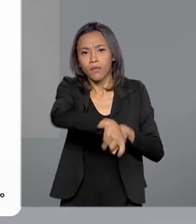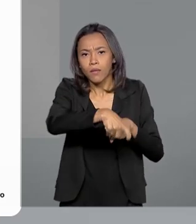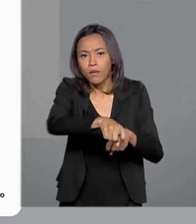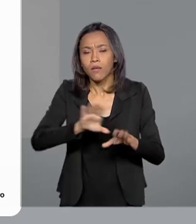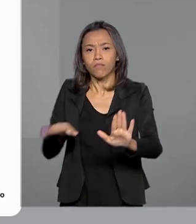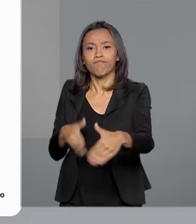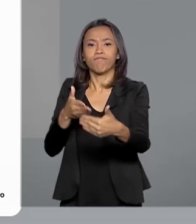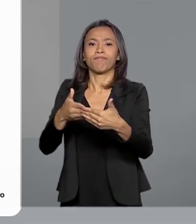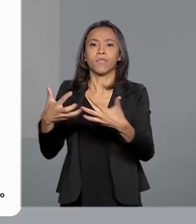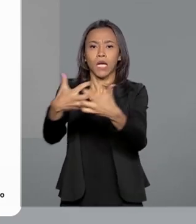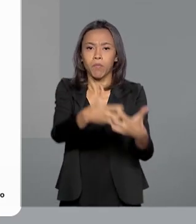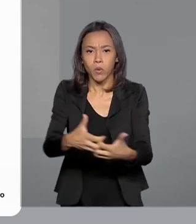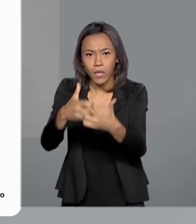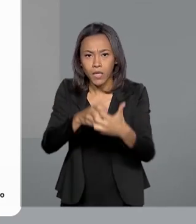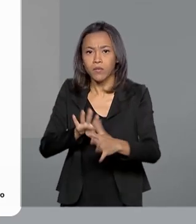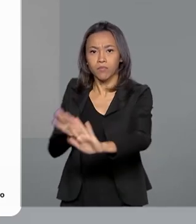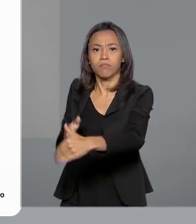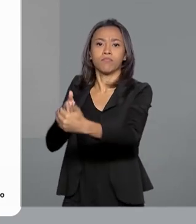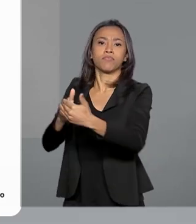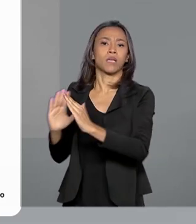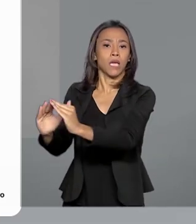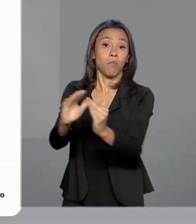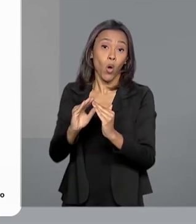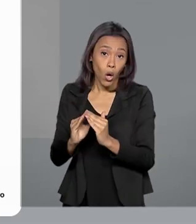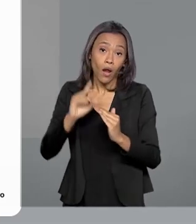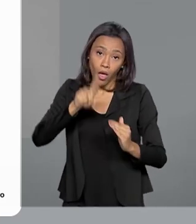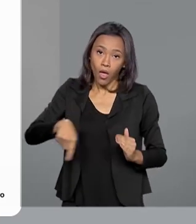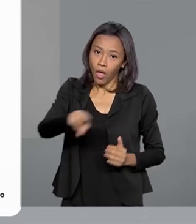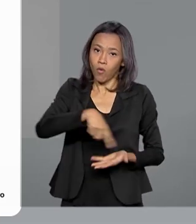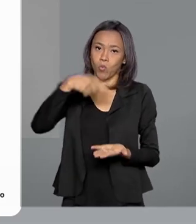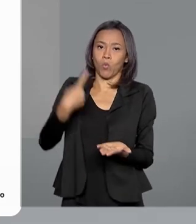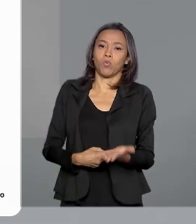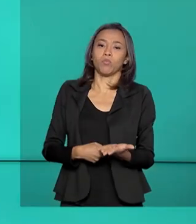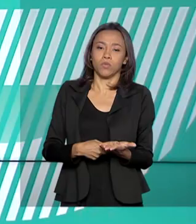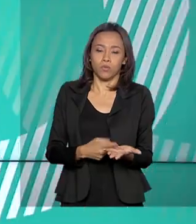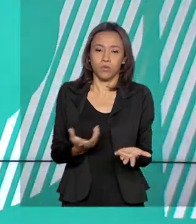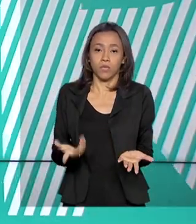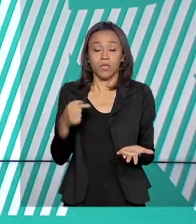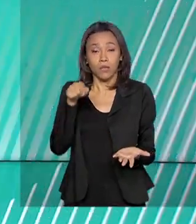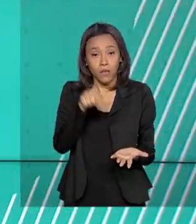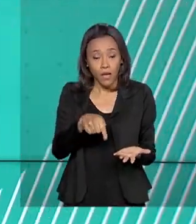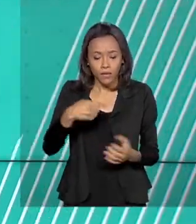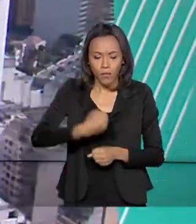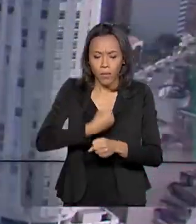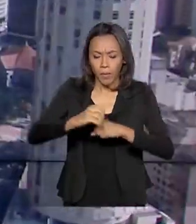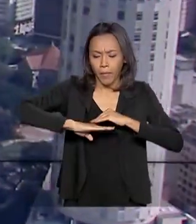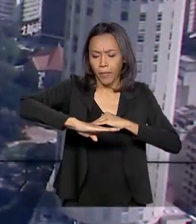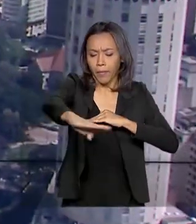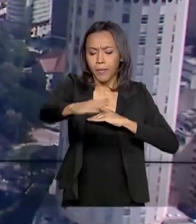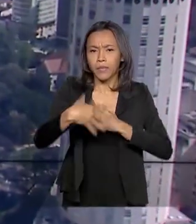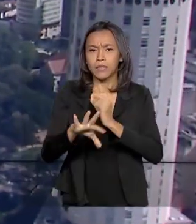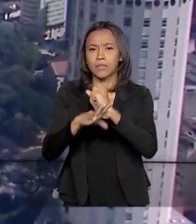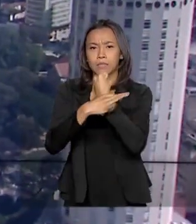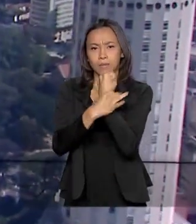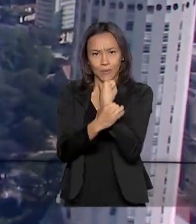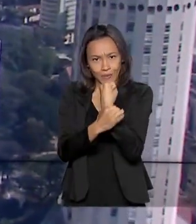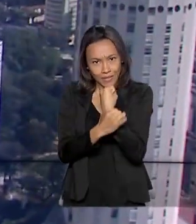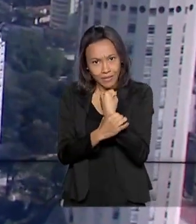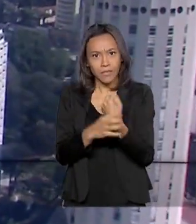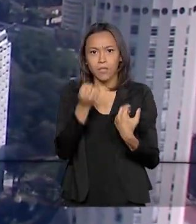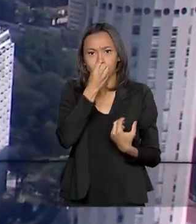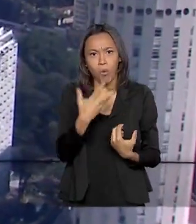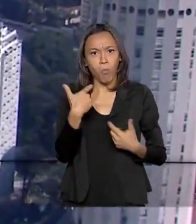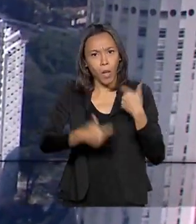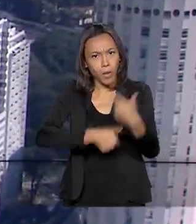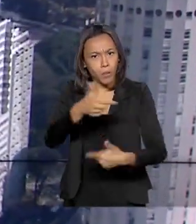moradores da região que aguardam a rodovia há 45 anos. A pavimentação garante mais segurança e faturamento para os caminhoneiros